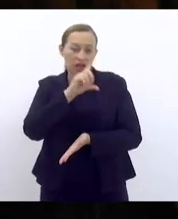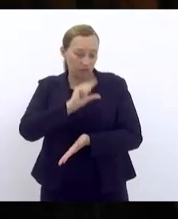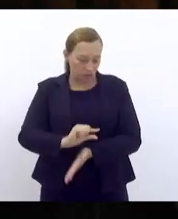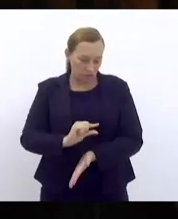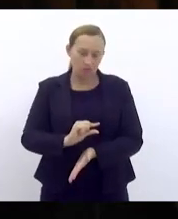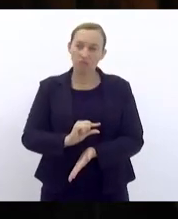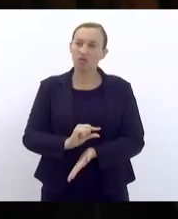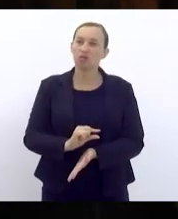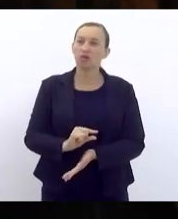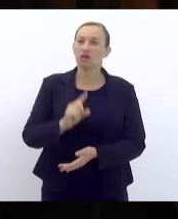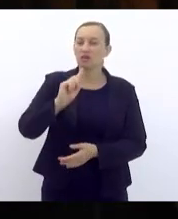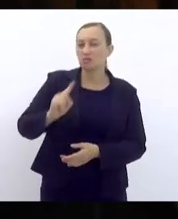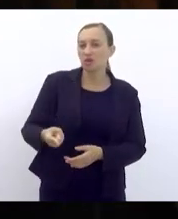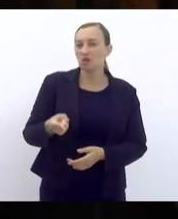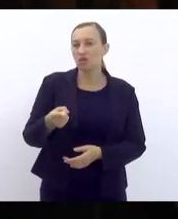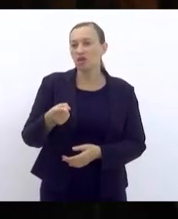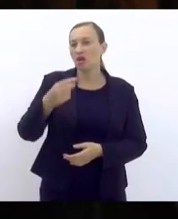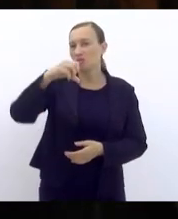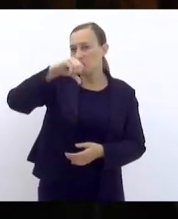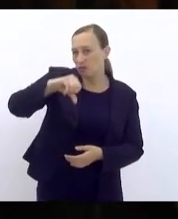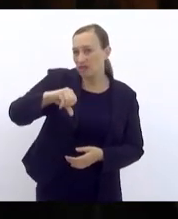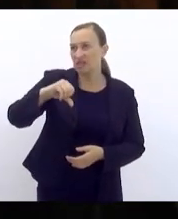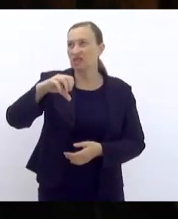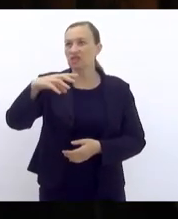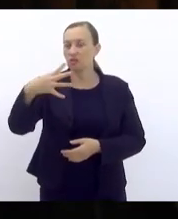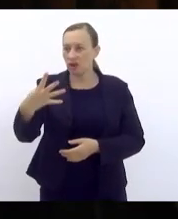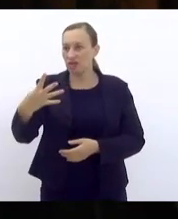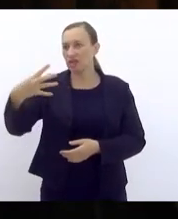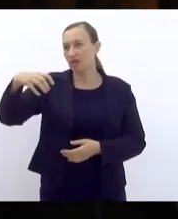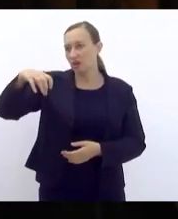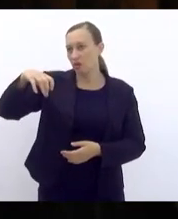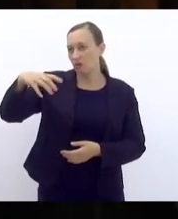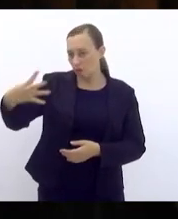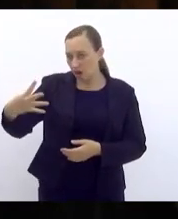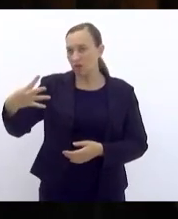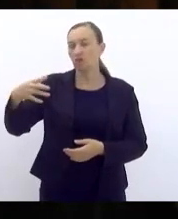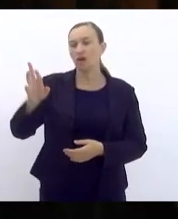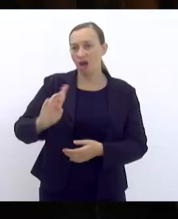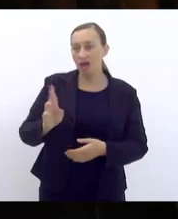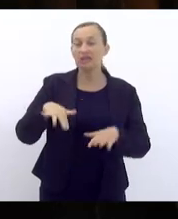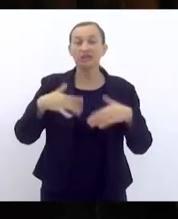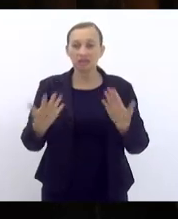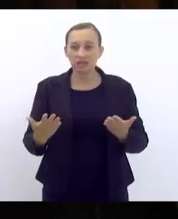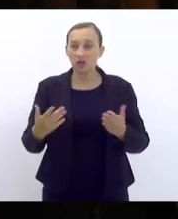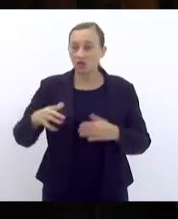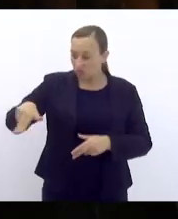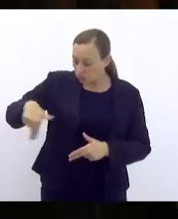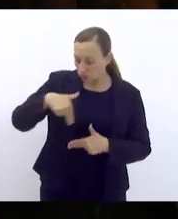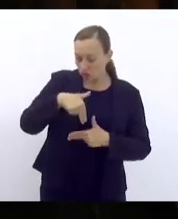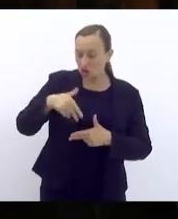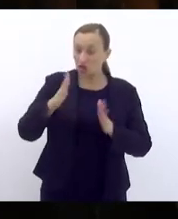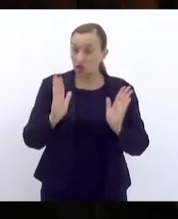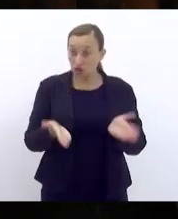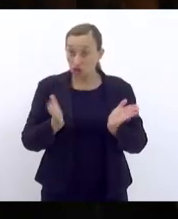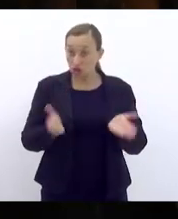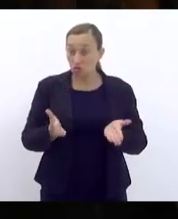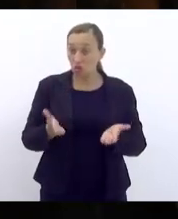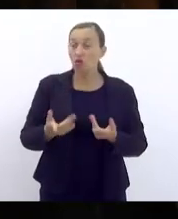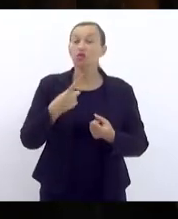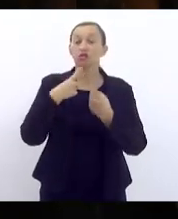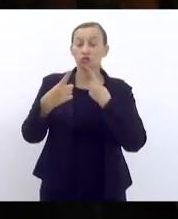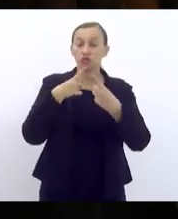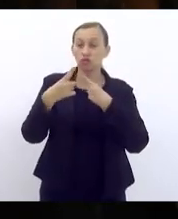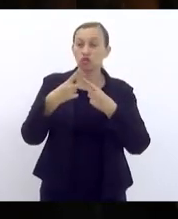mil reais. A renda é de 944 reais. Então, subir aqui, o dia de hoje, para debater esse